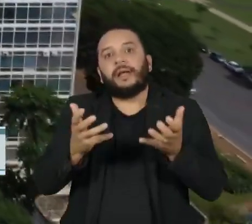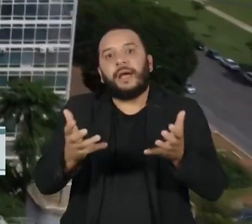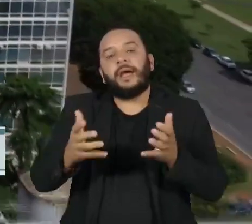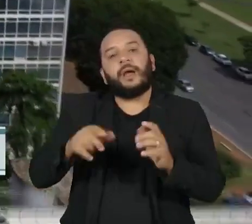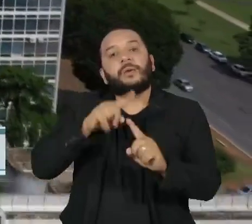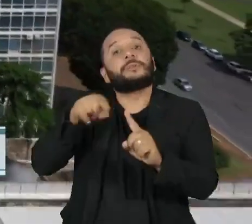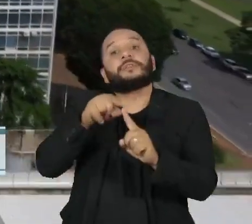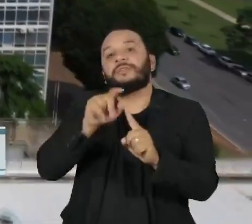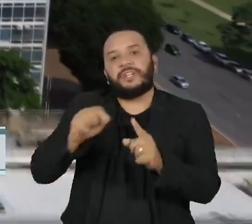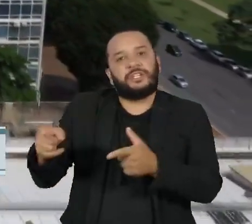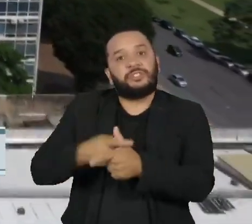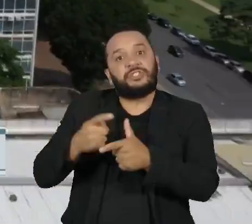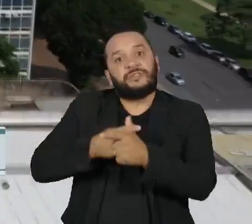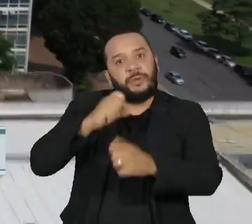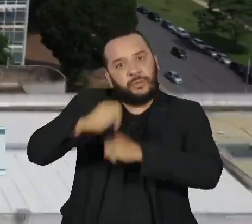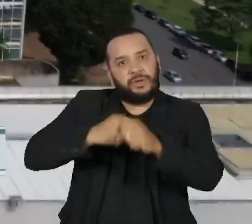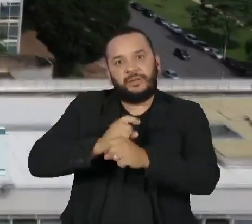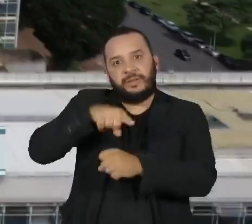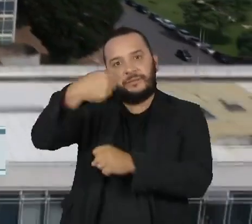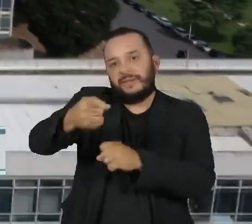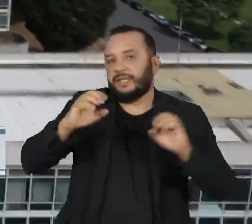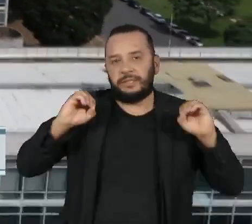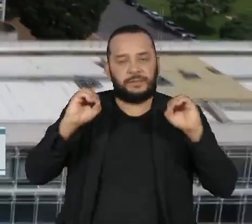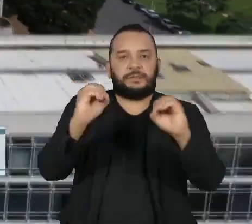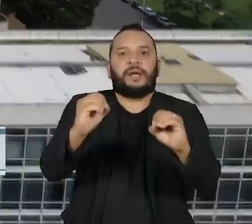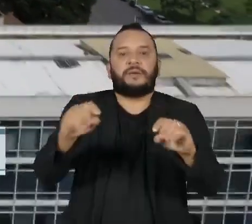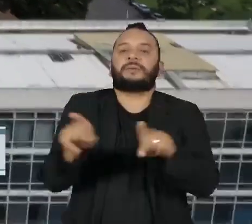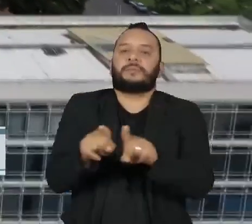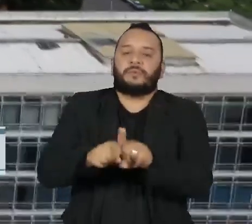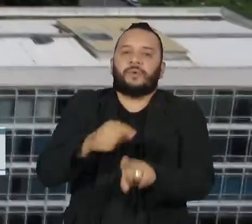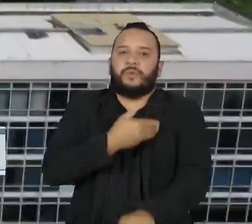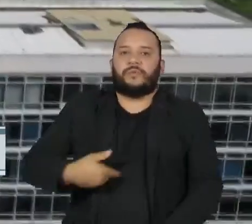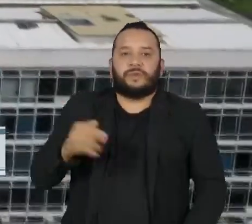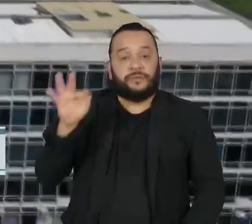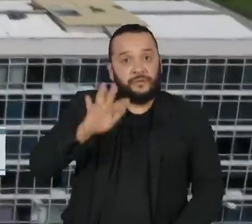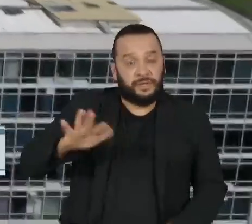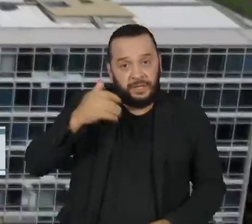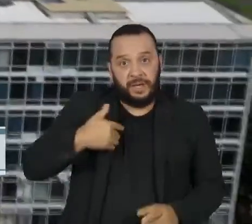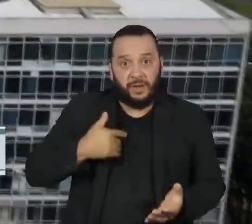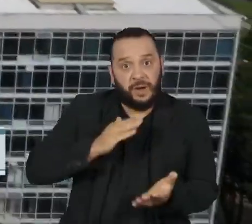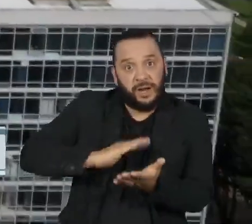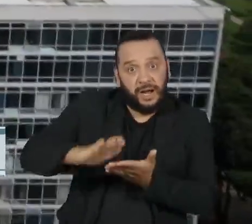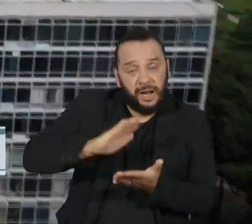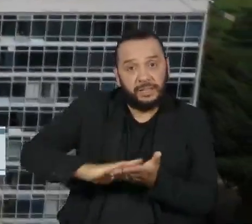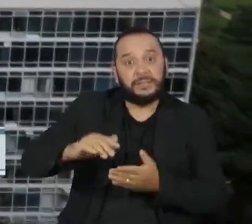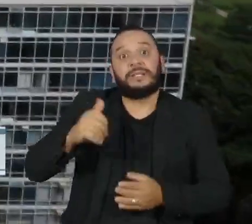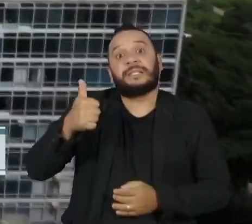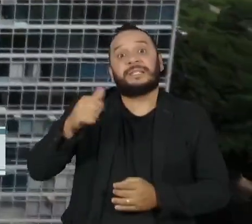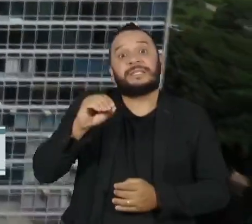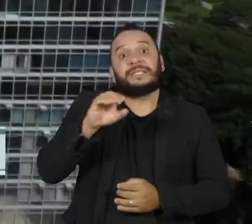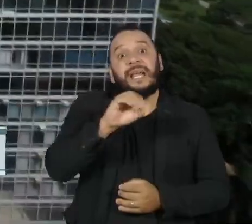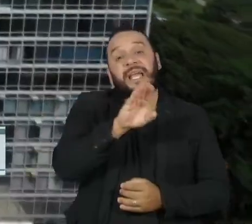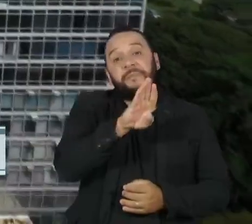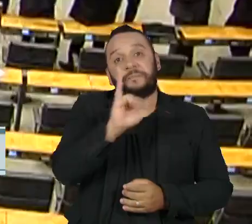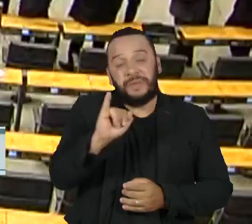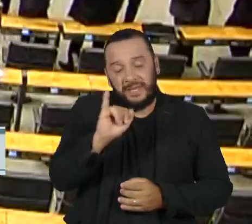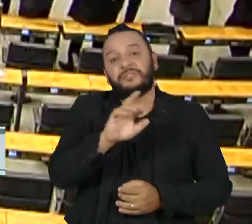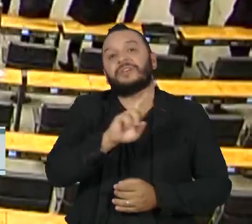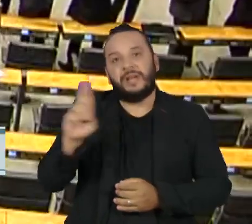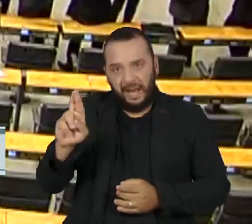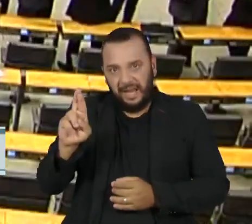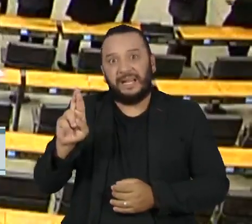estimativa é de que o gasto anual primário da União esteja a 100 bilhões de reais, maior do que a arrecadação federal.